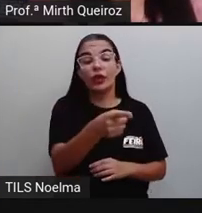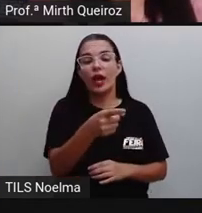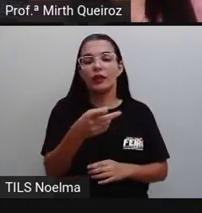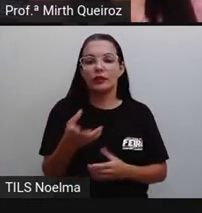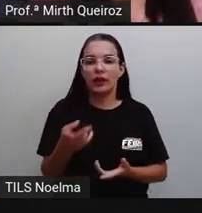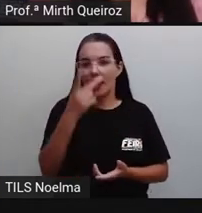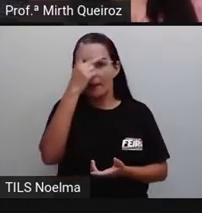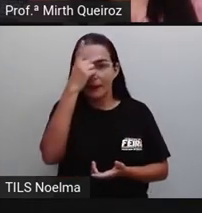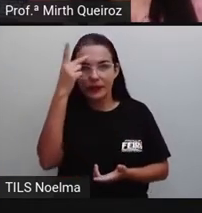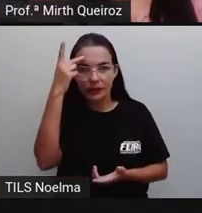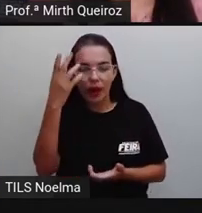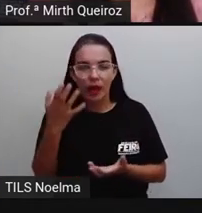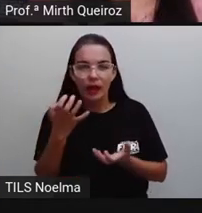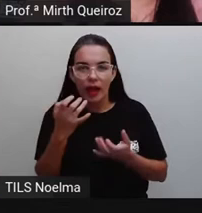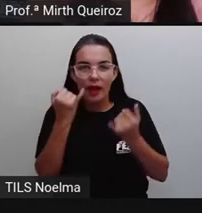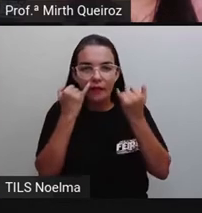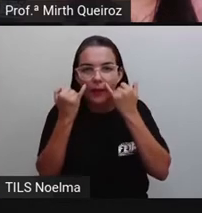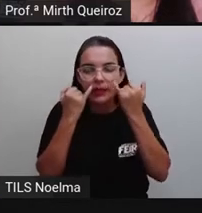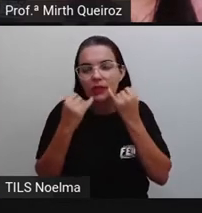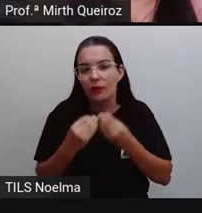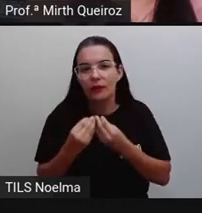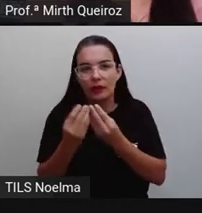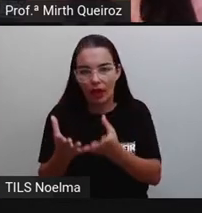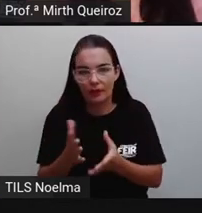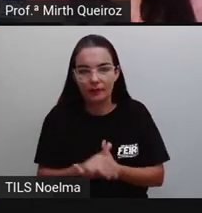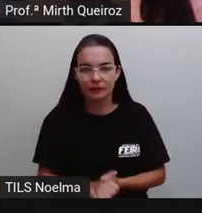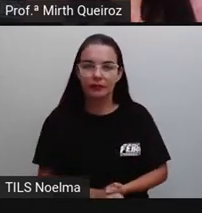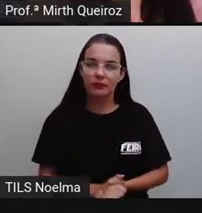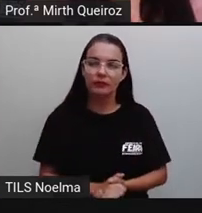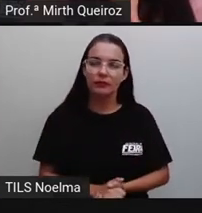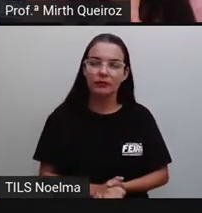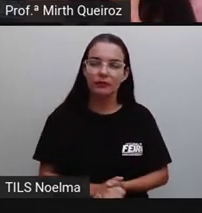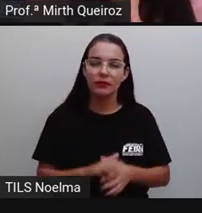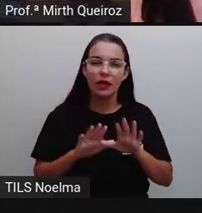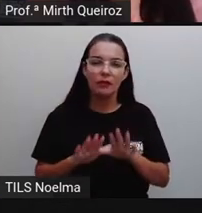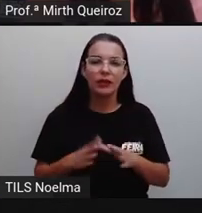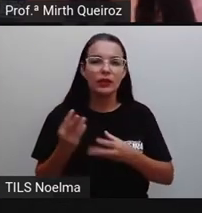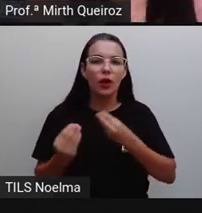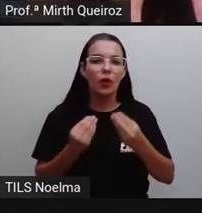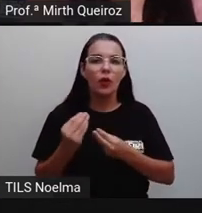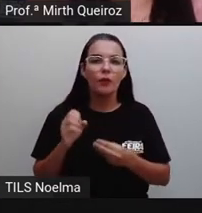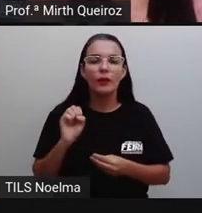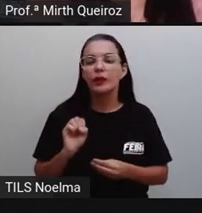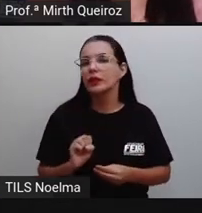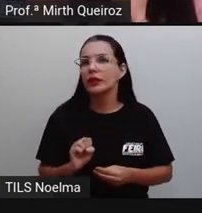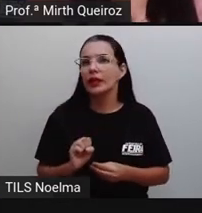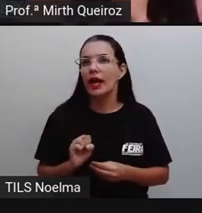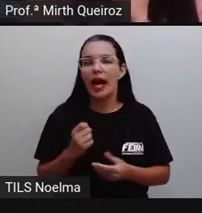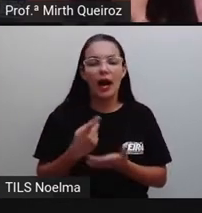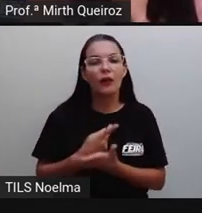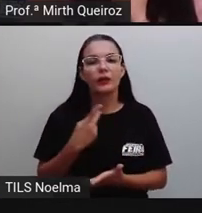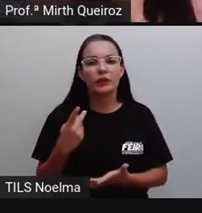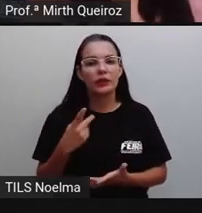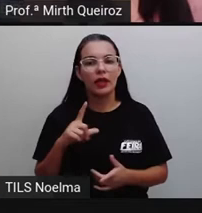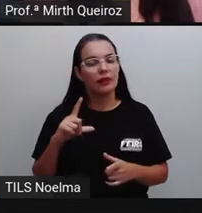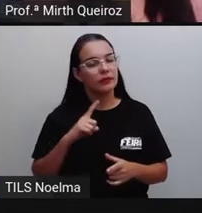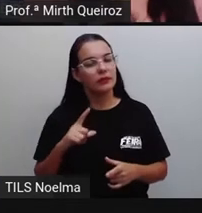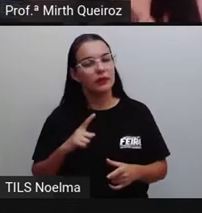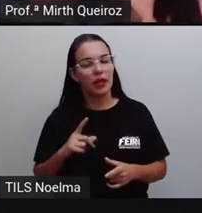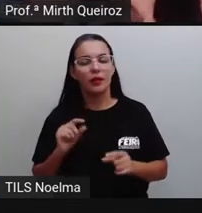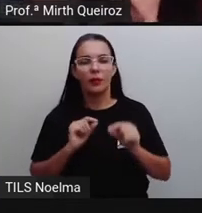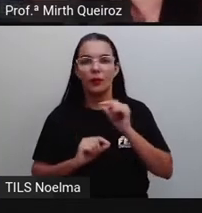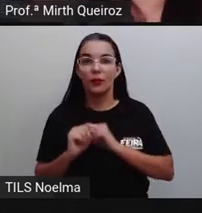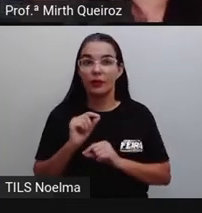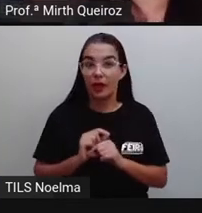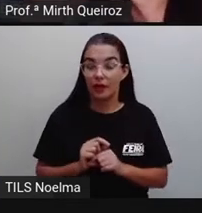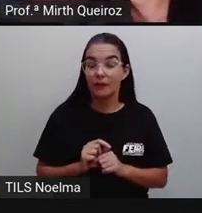interlocutor. Como assim, pró? Meio de comunicação individual? Como assim? Nós temos os meios de comunicação que são